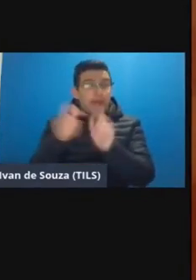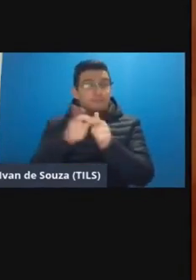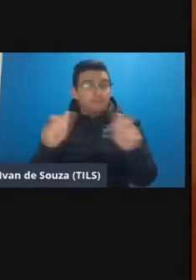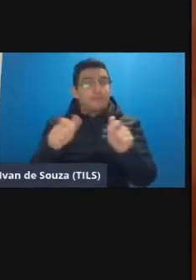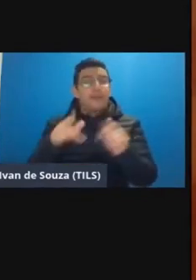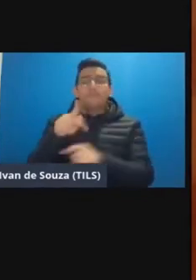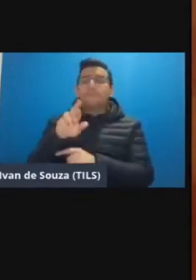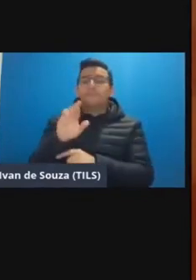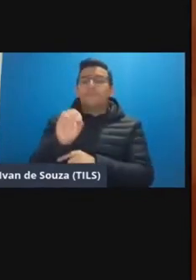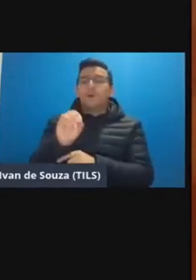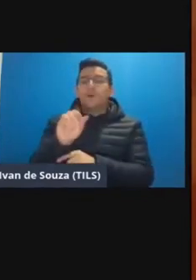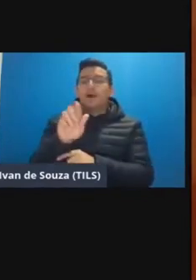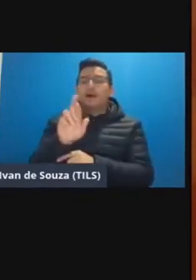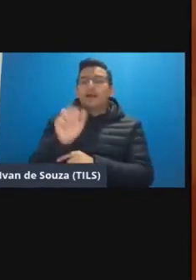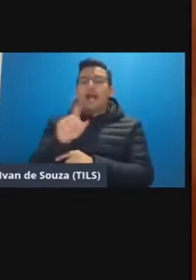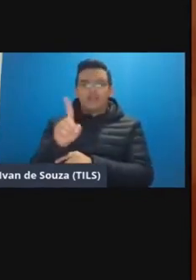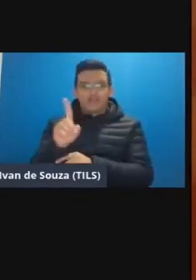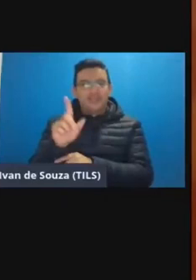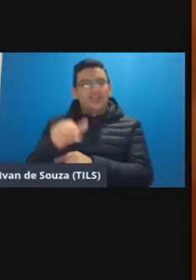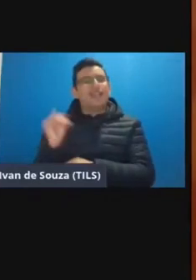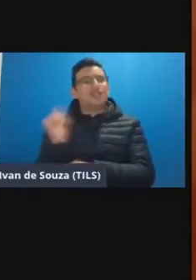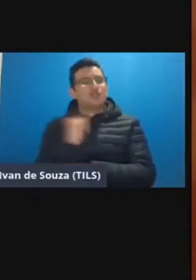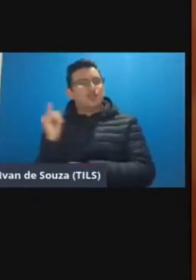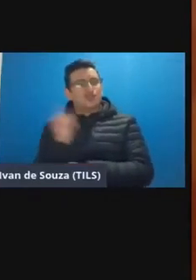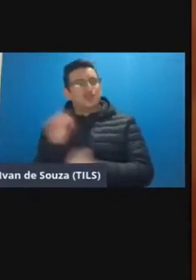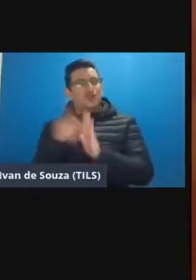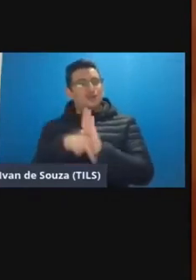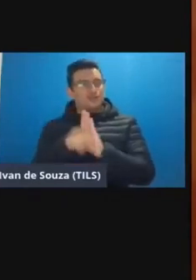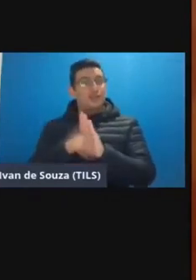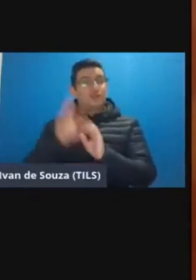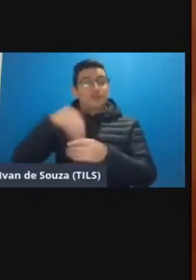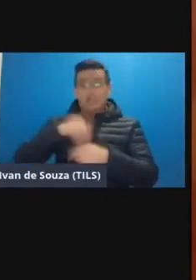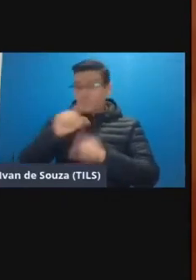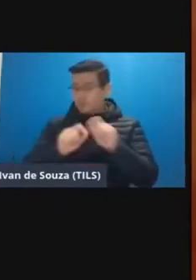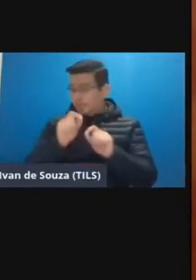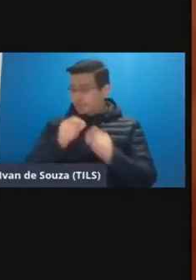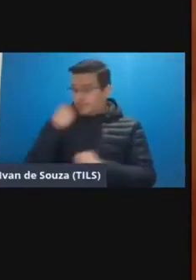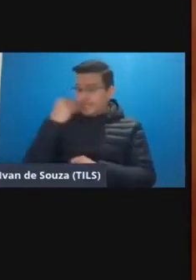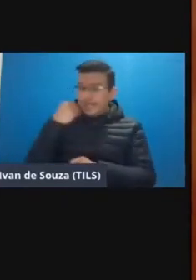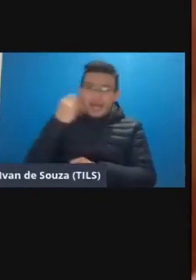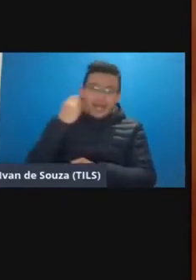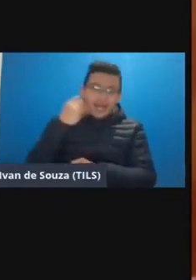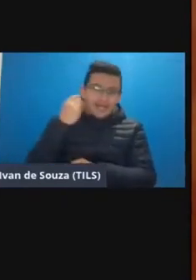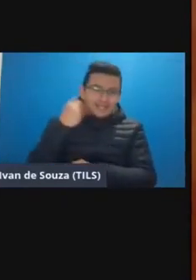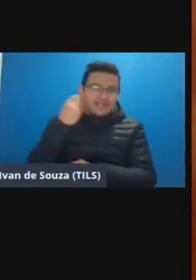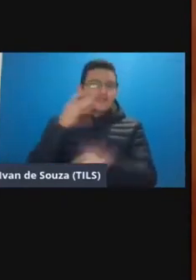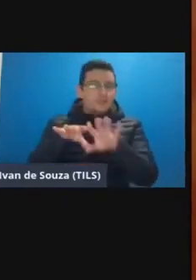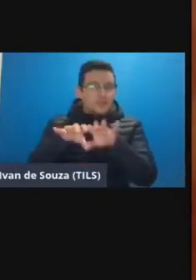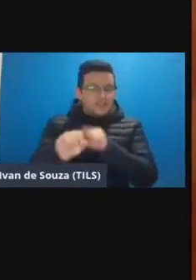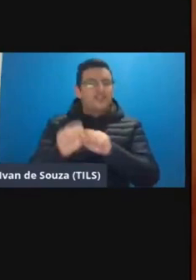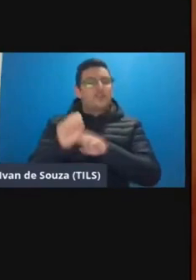Prograde um programa institucional quem passa a integrar as vivências formativas para educação